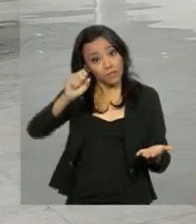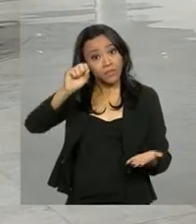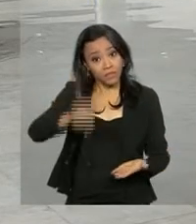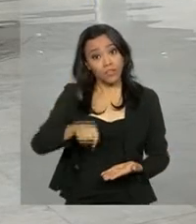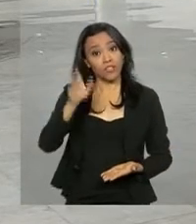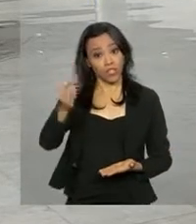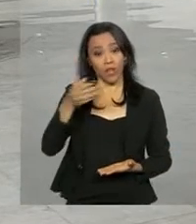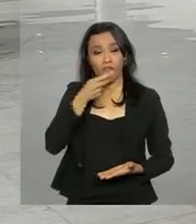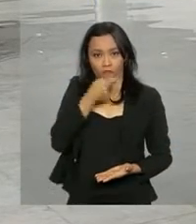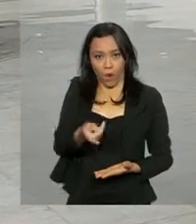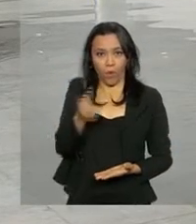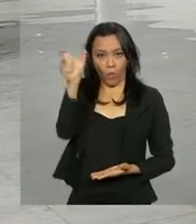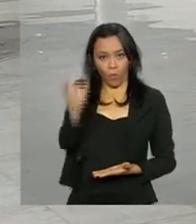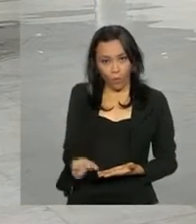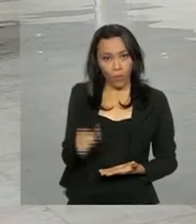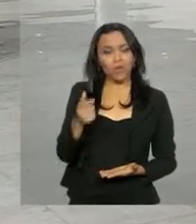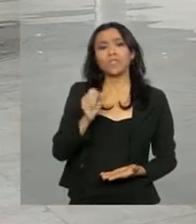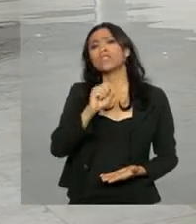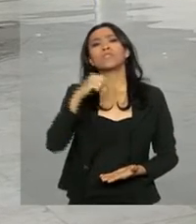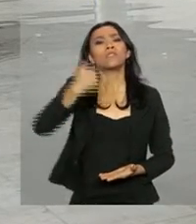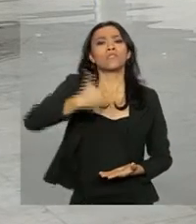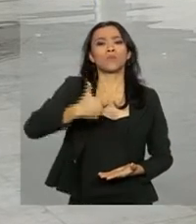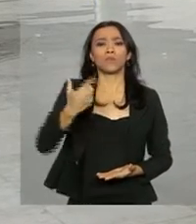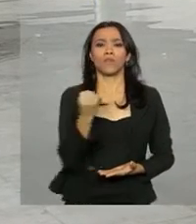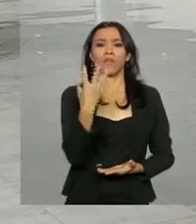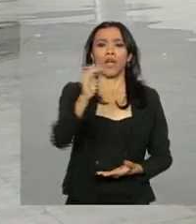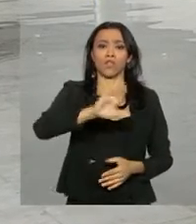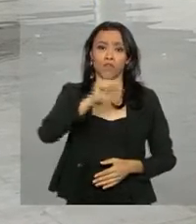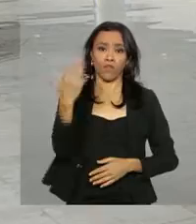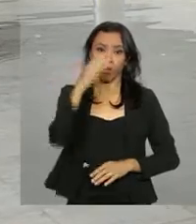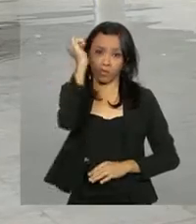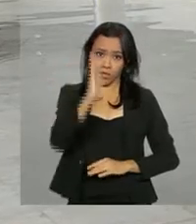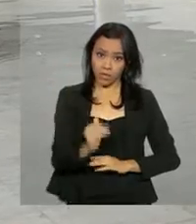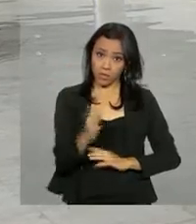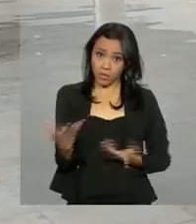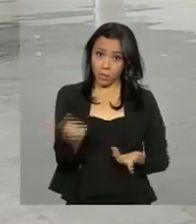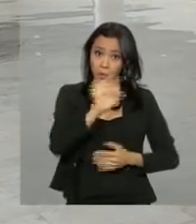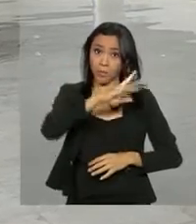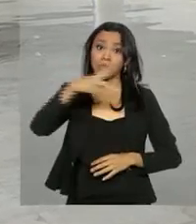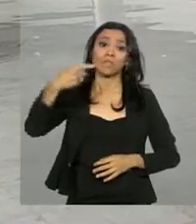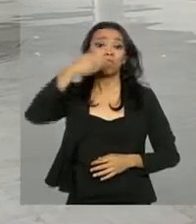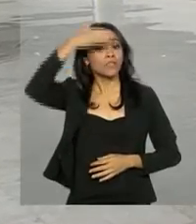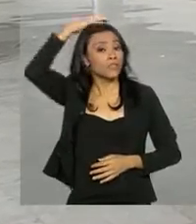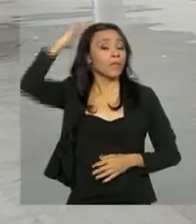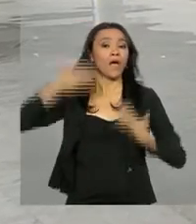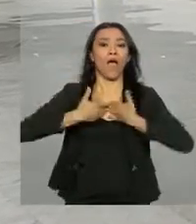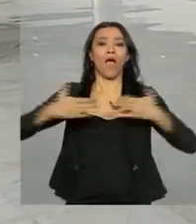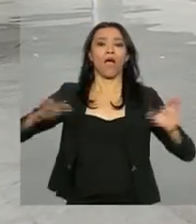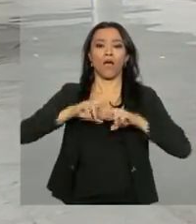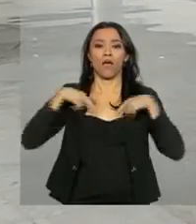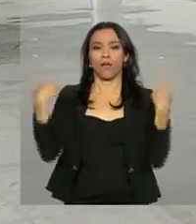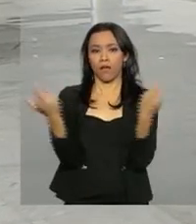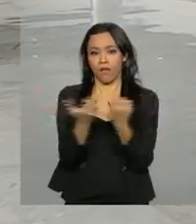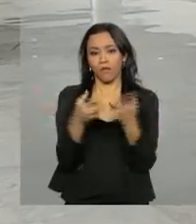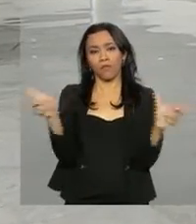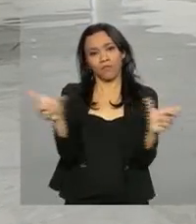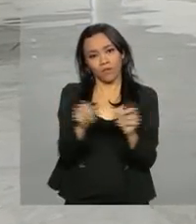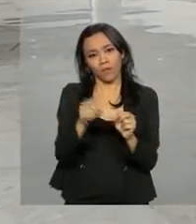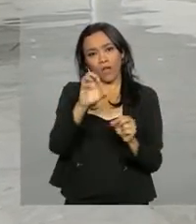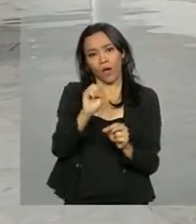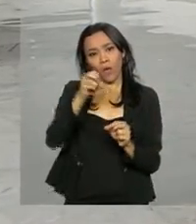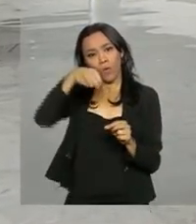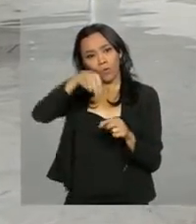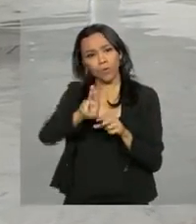isso. Como você falou, em sua segunda viagem internacional, o presidente Michel Temer abre a Assembleia Geral das Nações Unidas, que